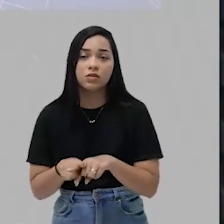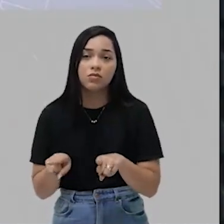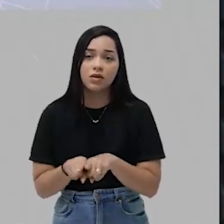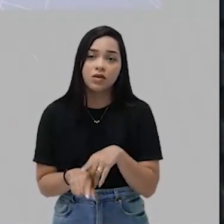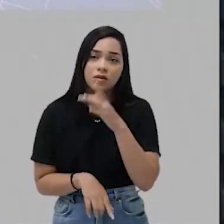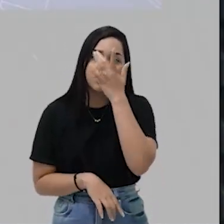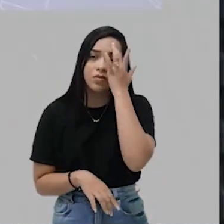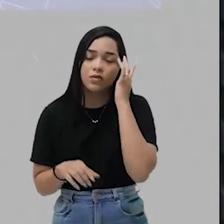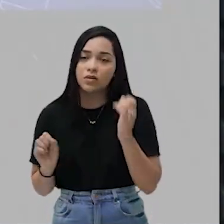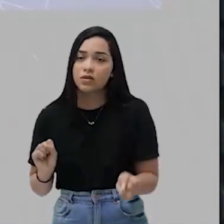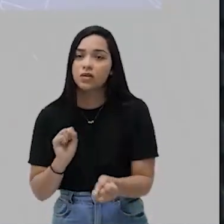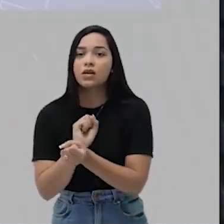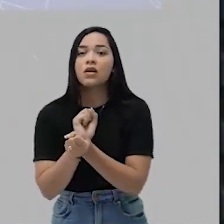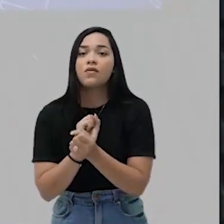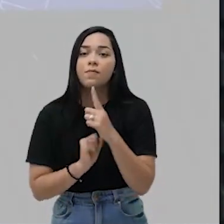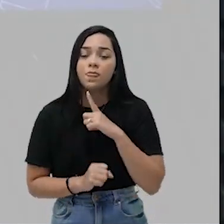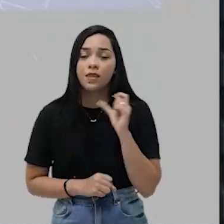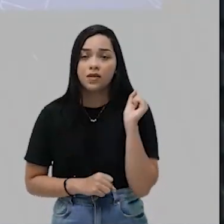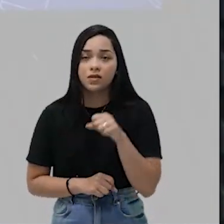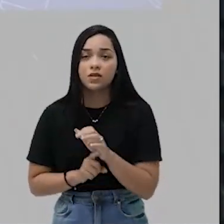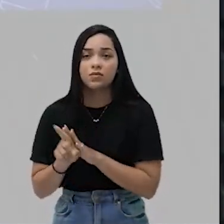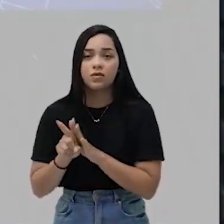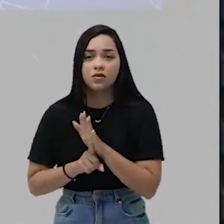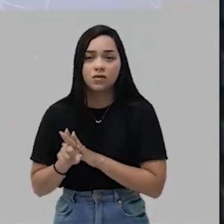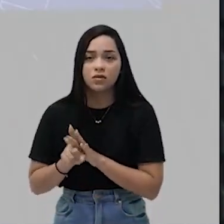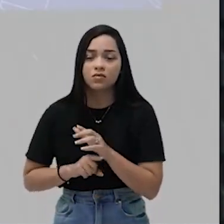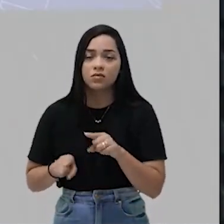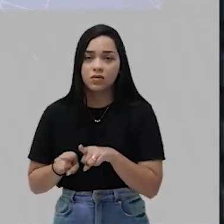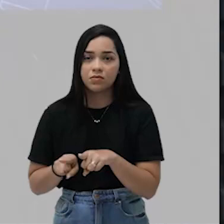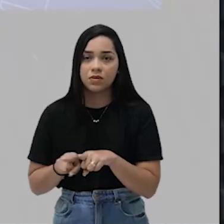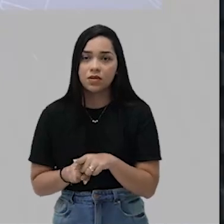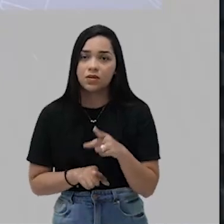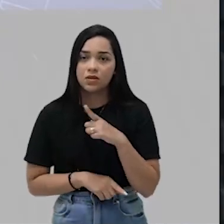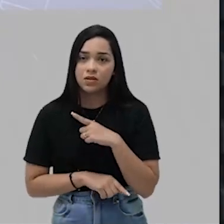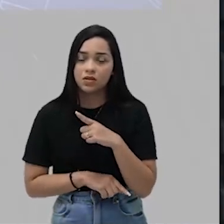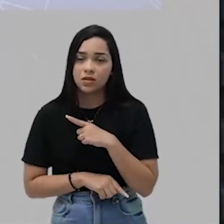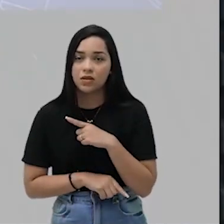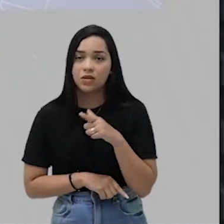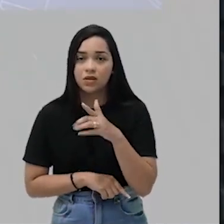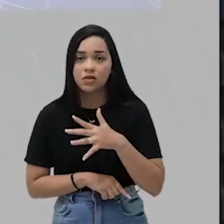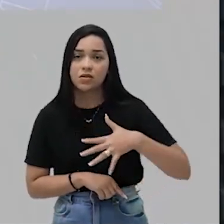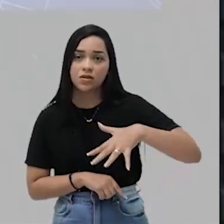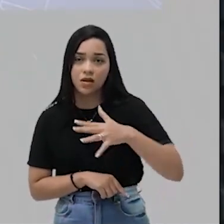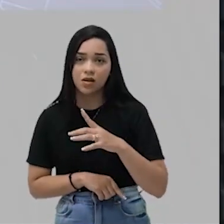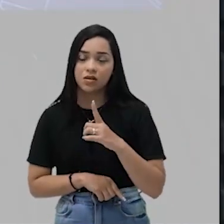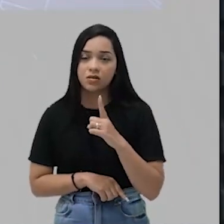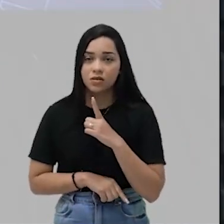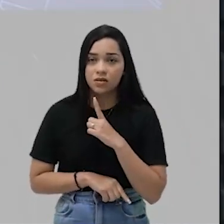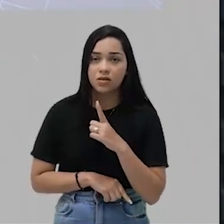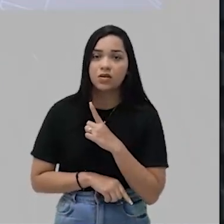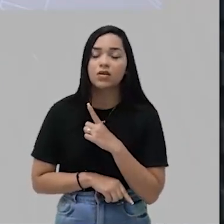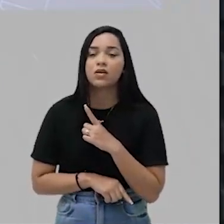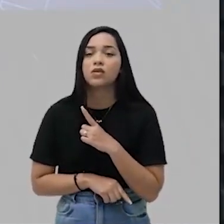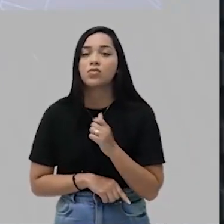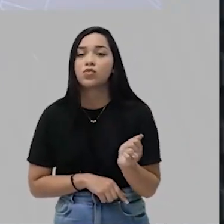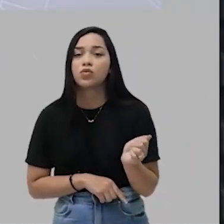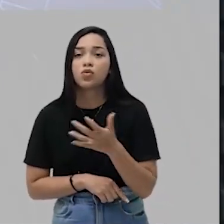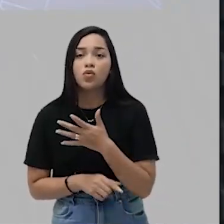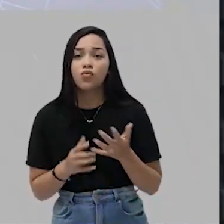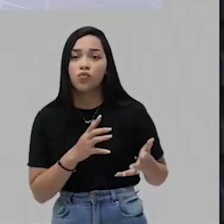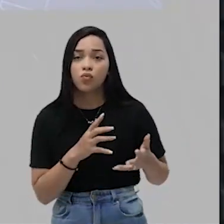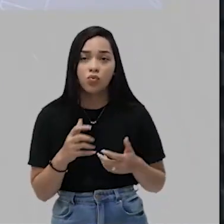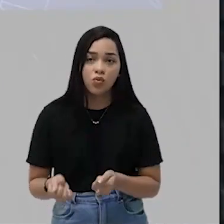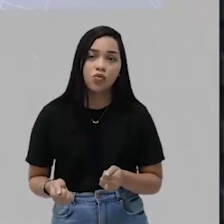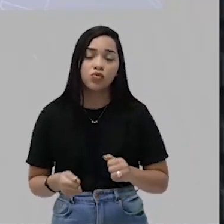obra escrava. Nós teremos a exploração da escravidão nessas áreas coloniais do novo mundo,